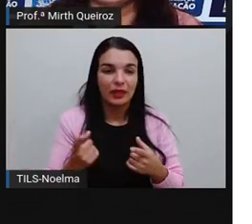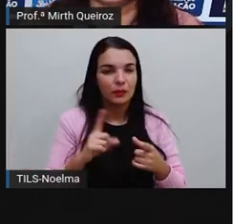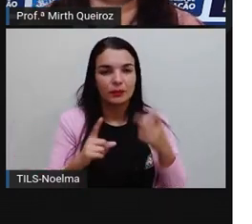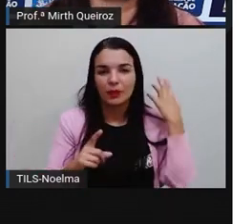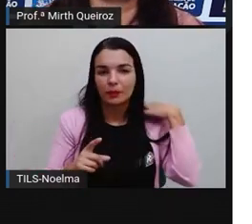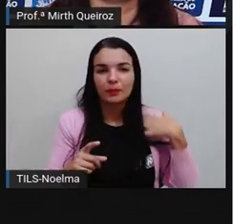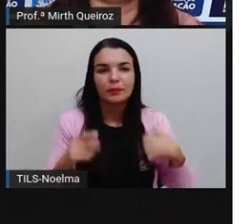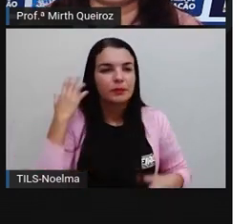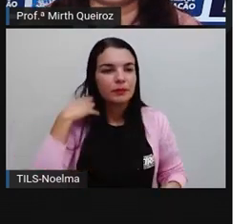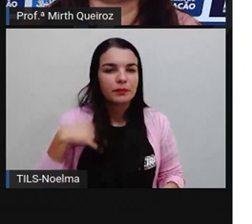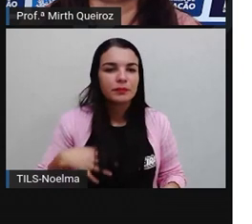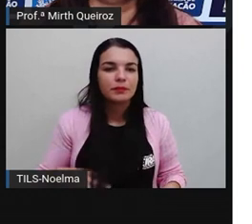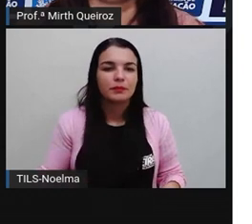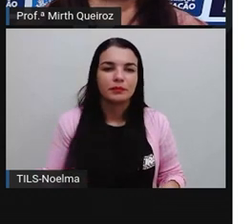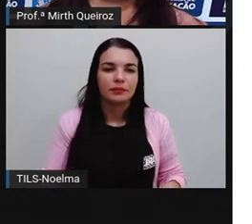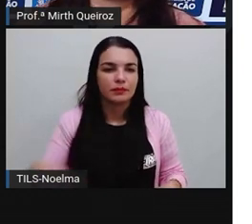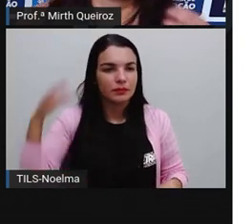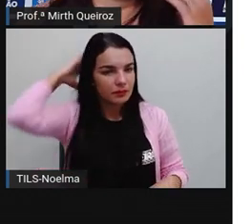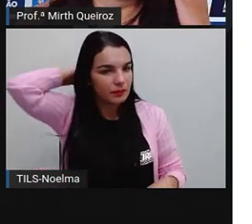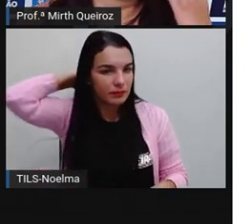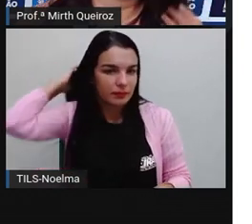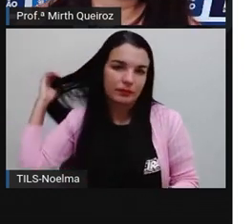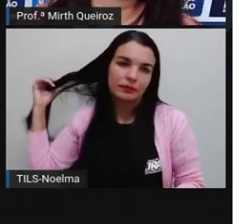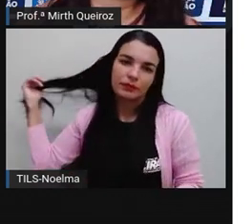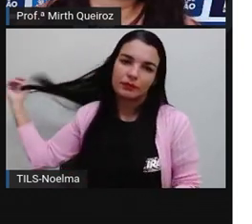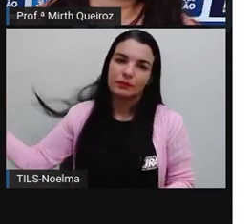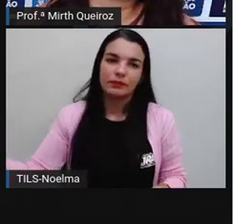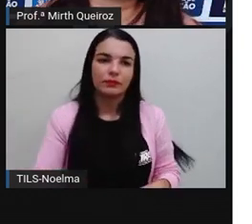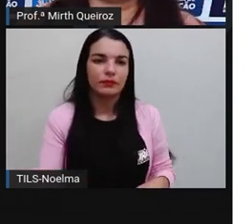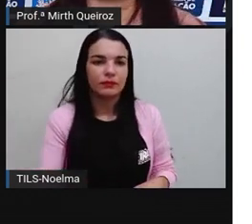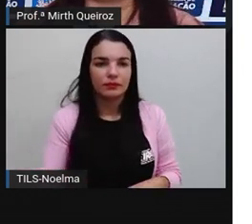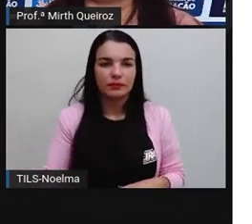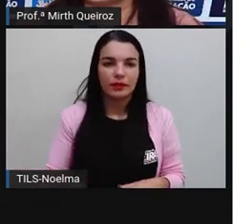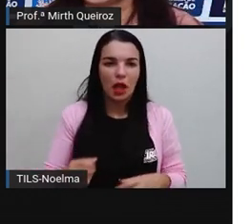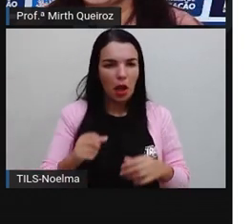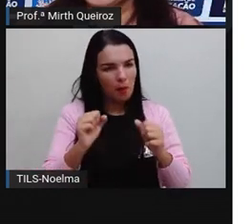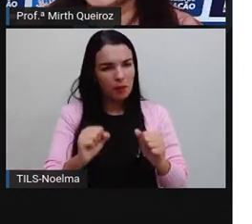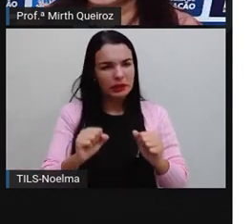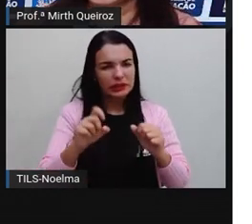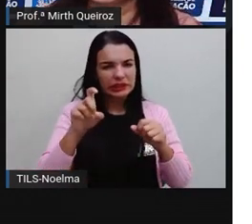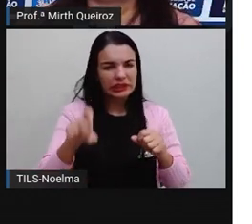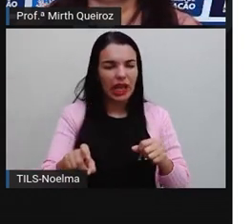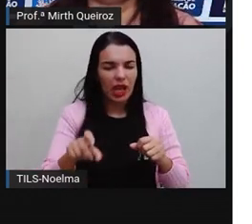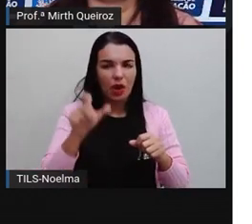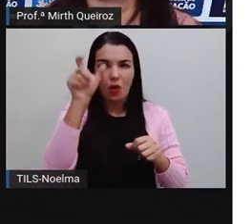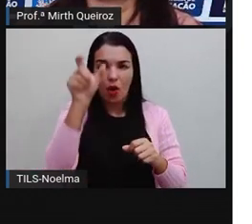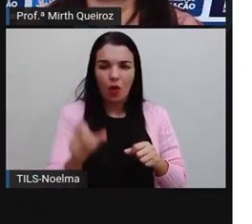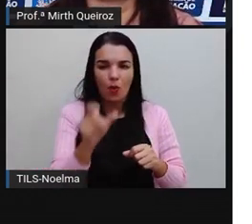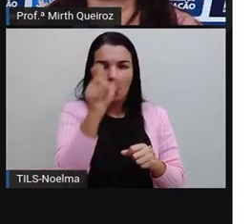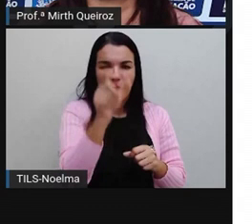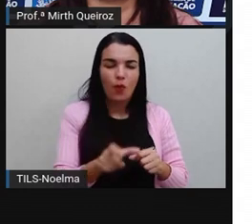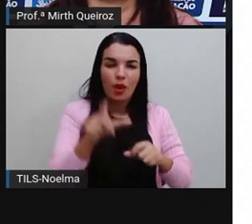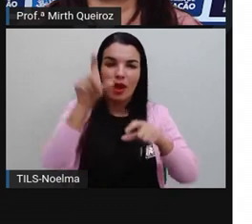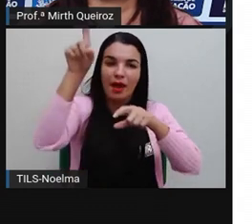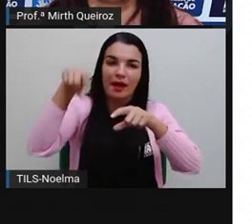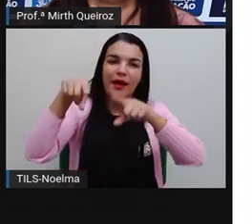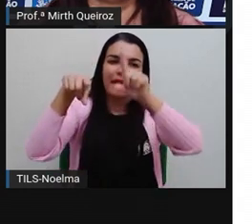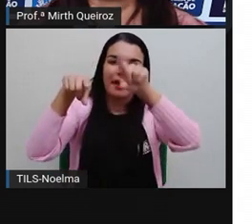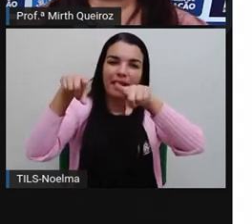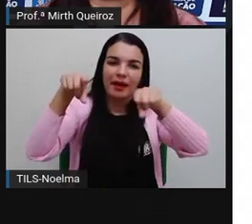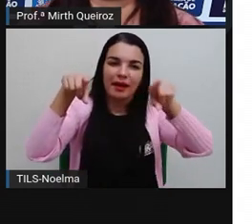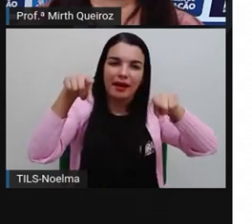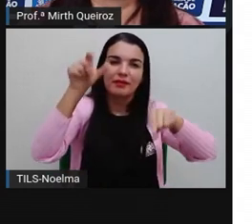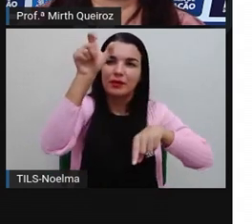seria um gráfico de barras. Seria um gráfico de colunas? Sim, um gráfico de colunas.